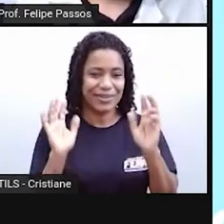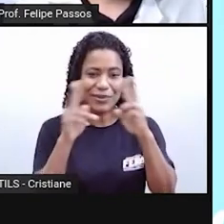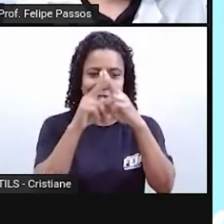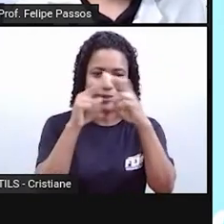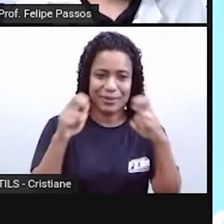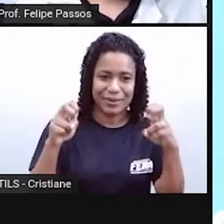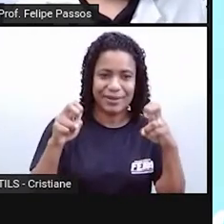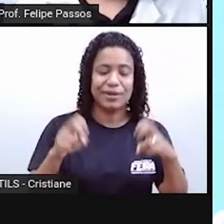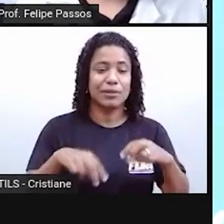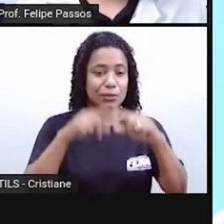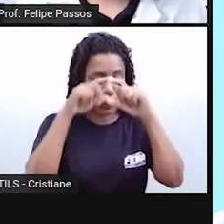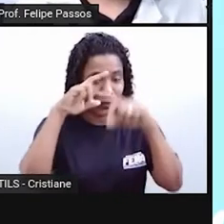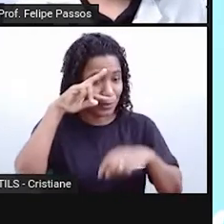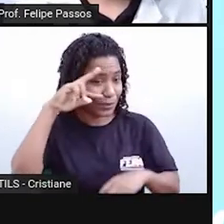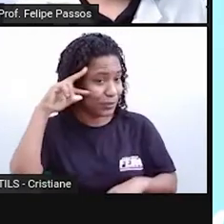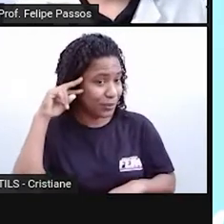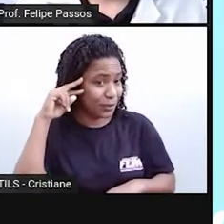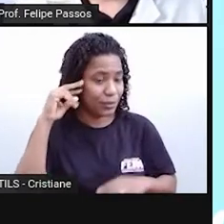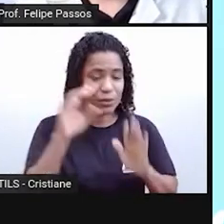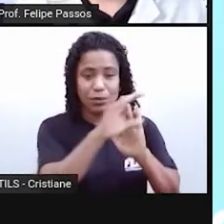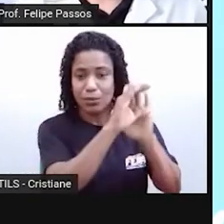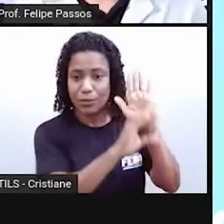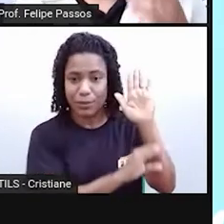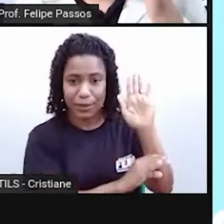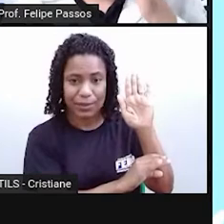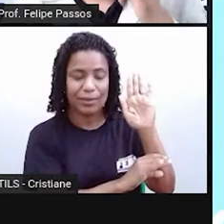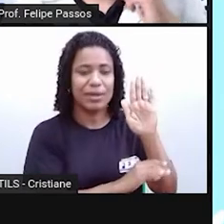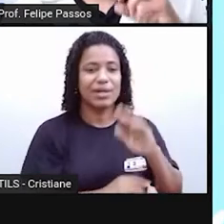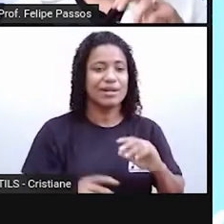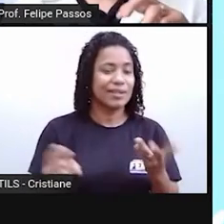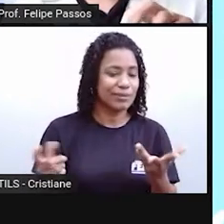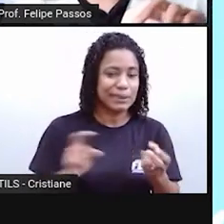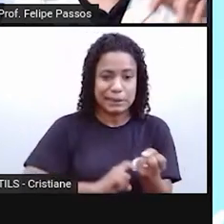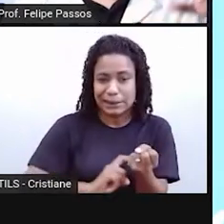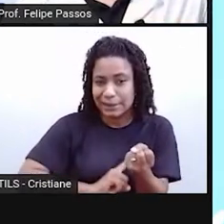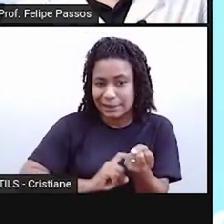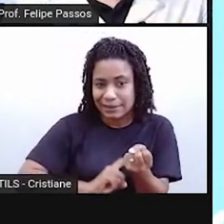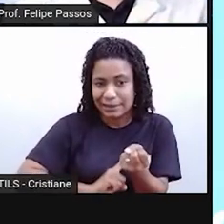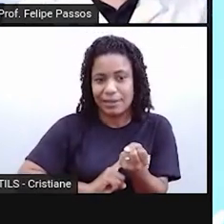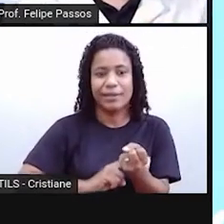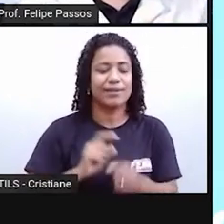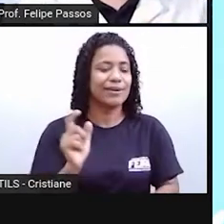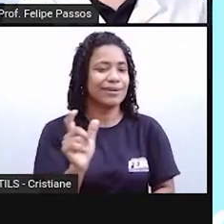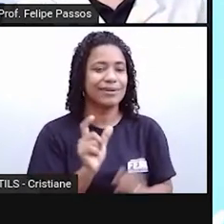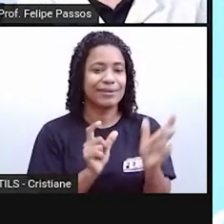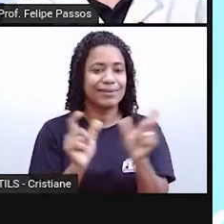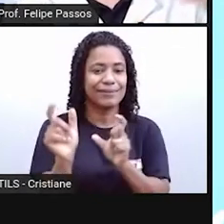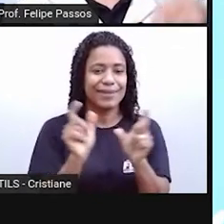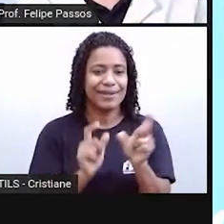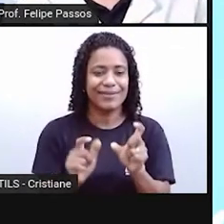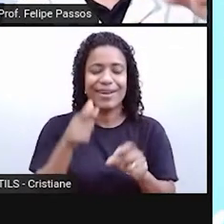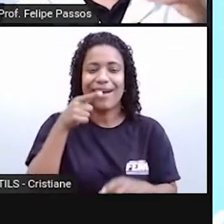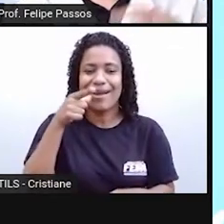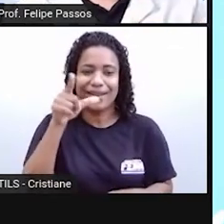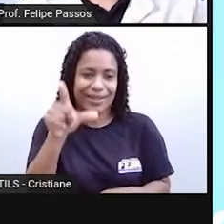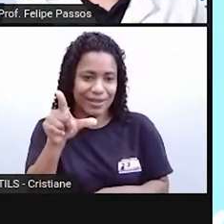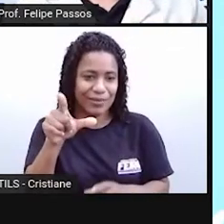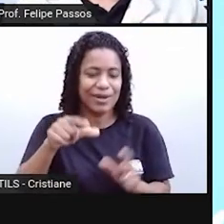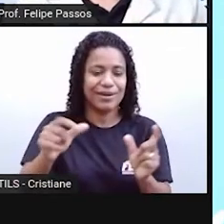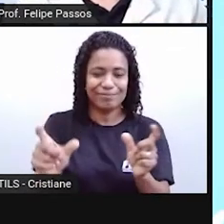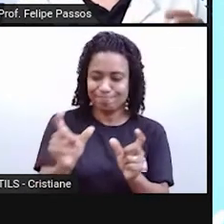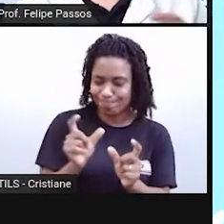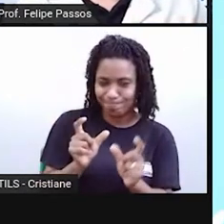sutiã, currículo, estresse. Então, todas essas palavras, elas vieram de outra língua e elas sofreram a